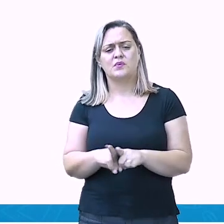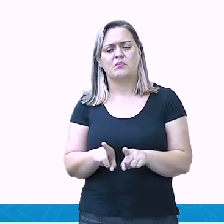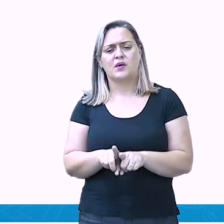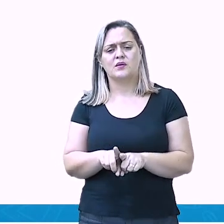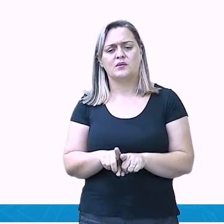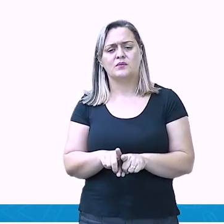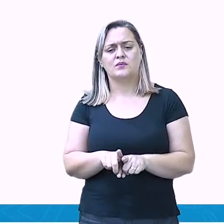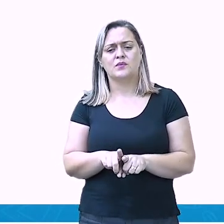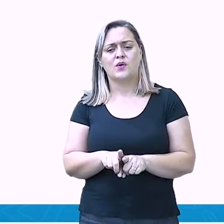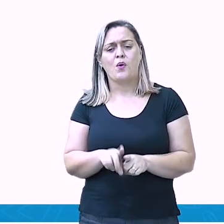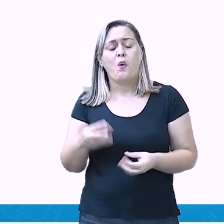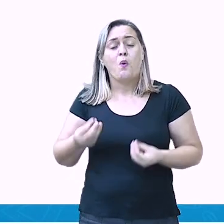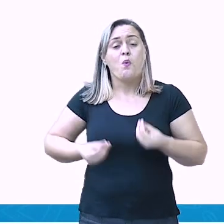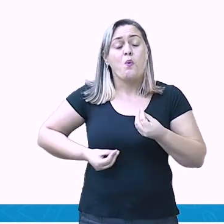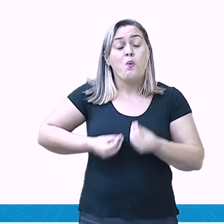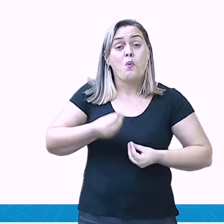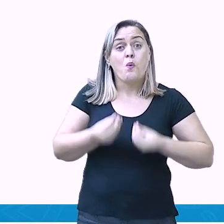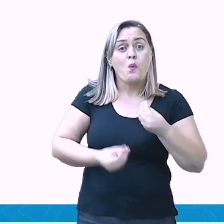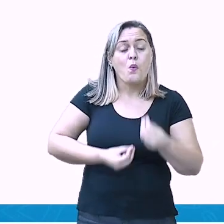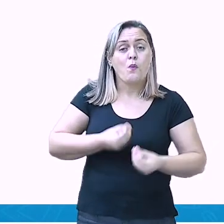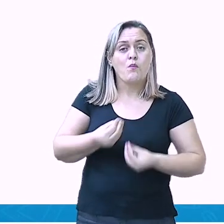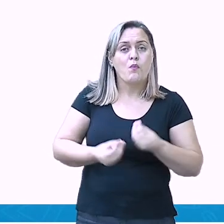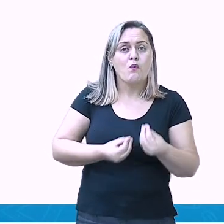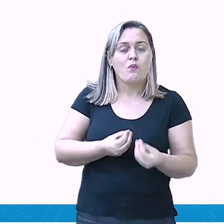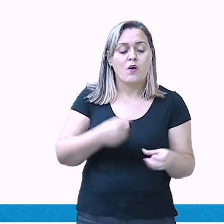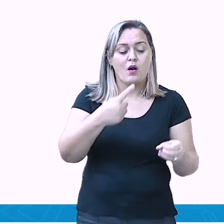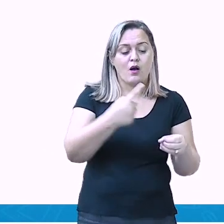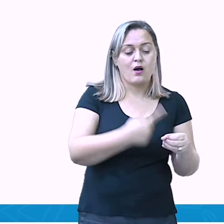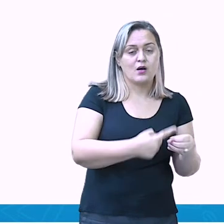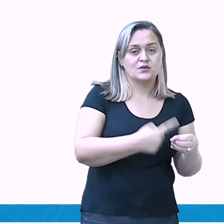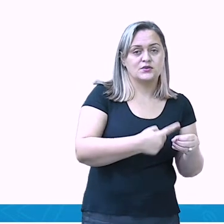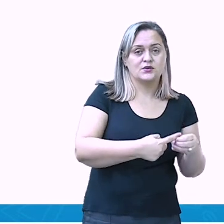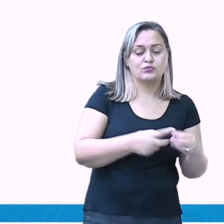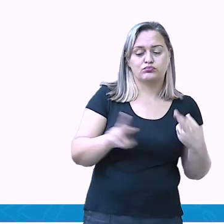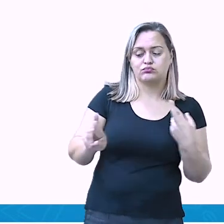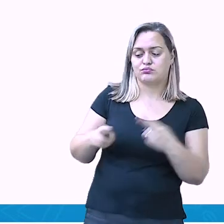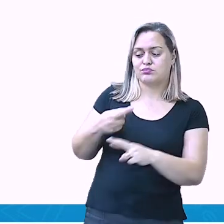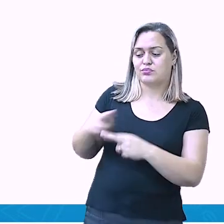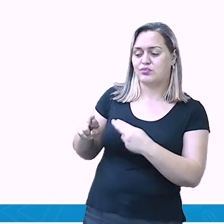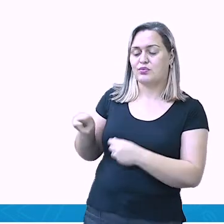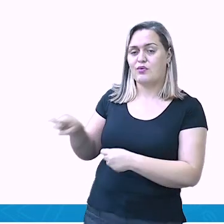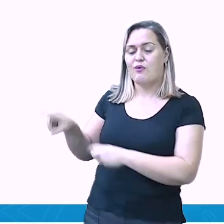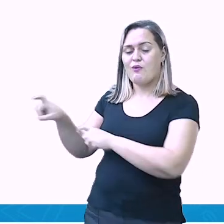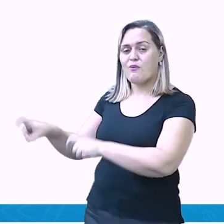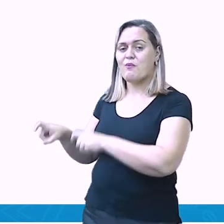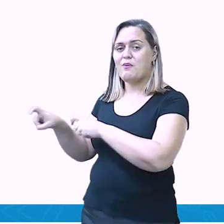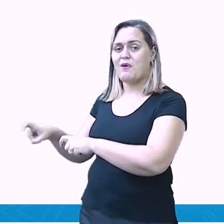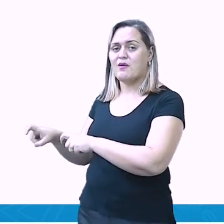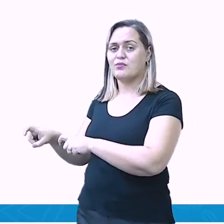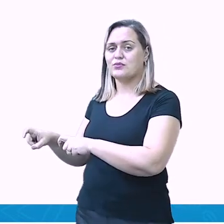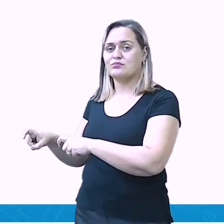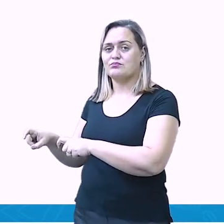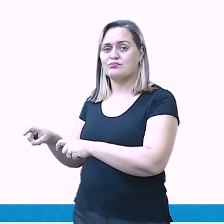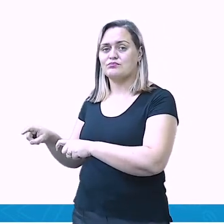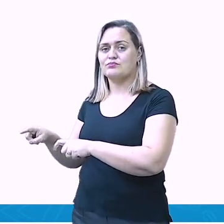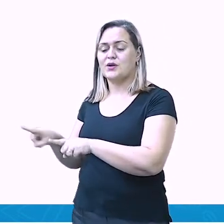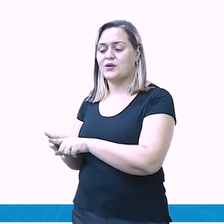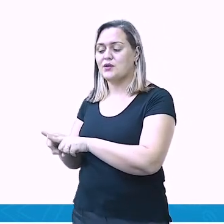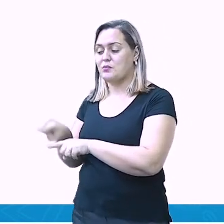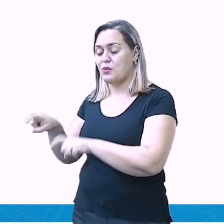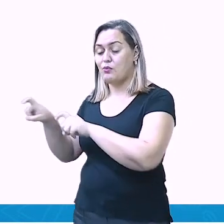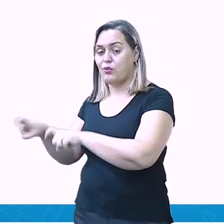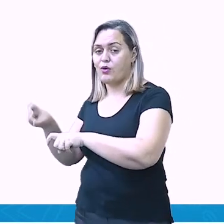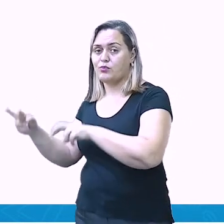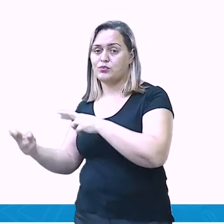se relaciona com o campo e vice-versa. Nós falamos disso anteriormente. O campo